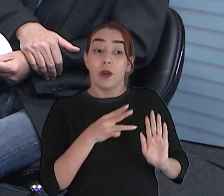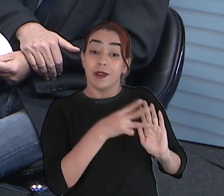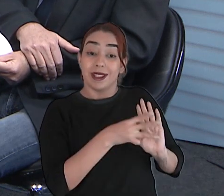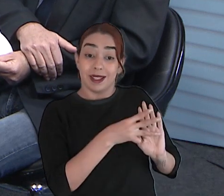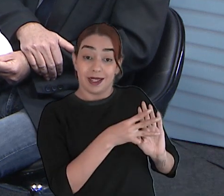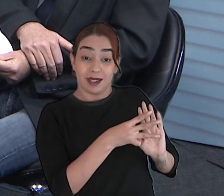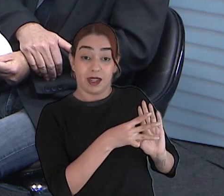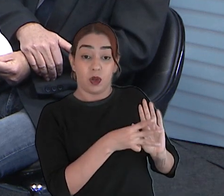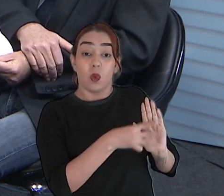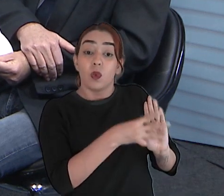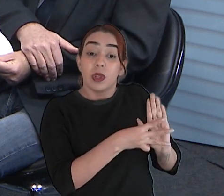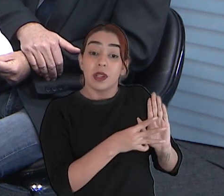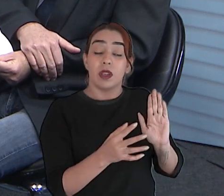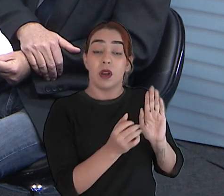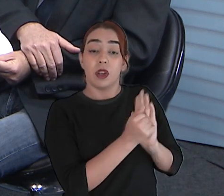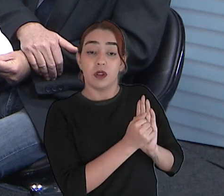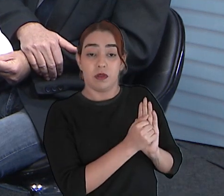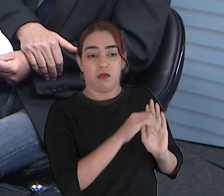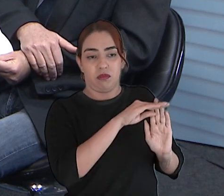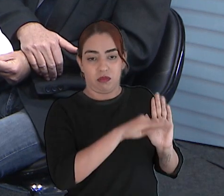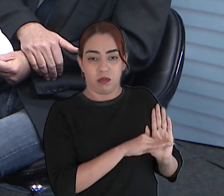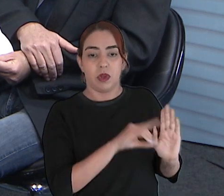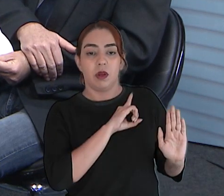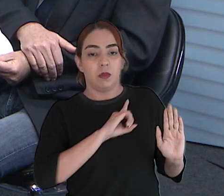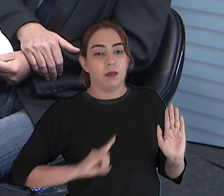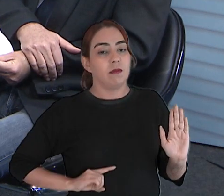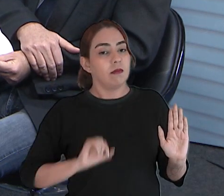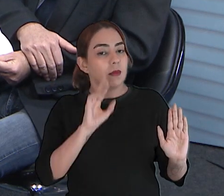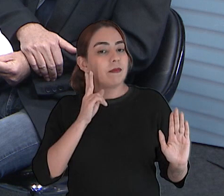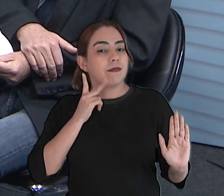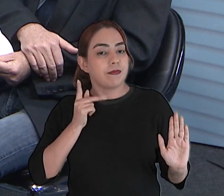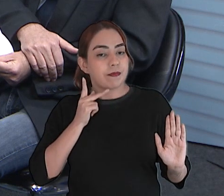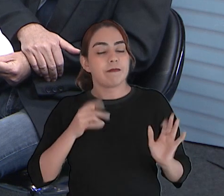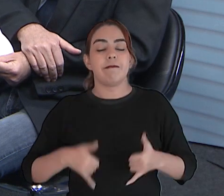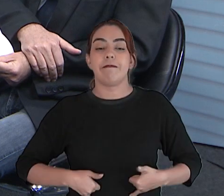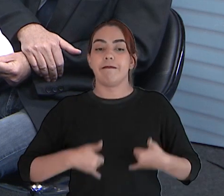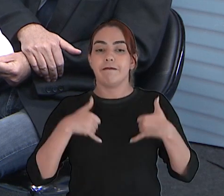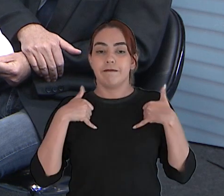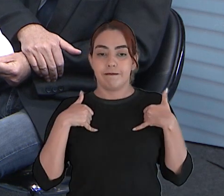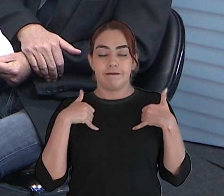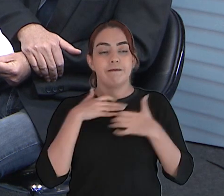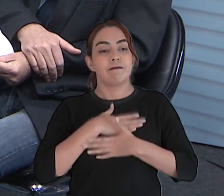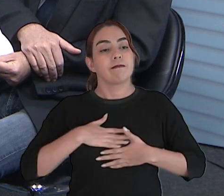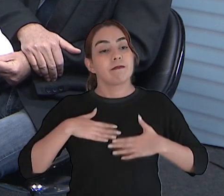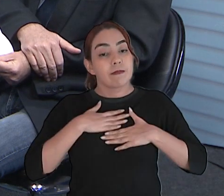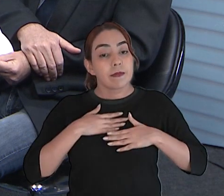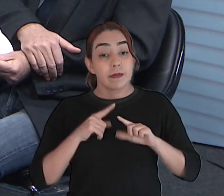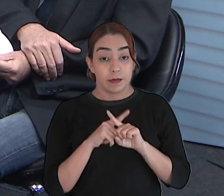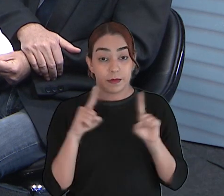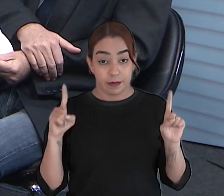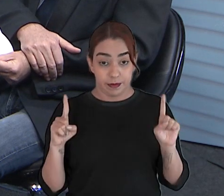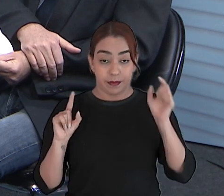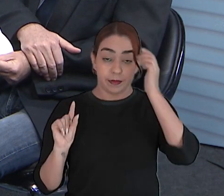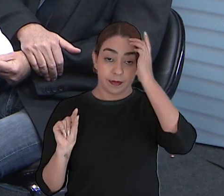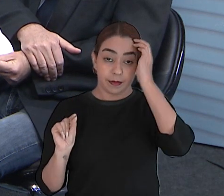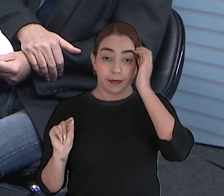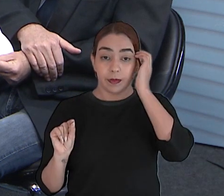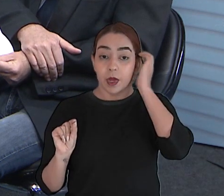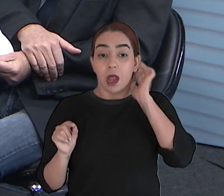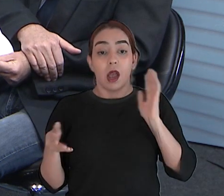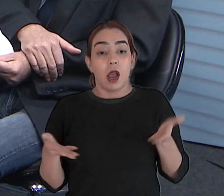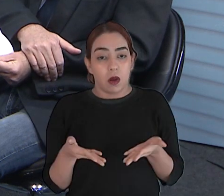votado da capital. Então, eu fico muito feliz e honrado, mas isso me leva a ter uma